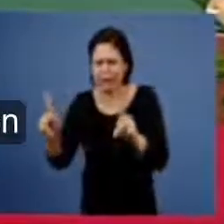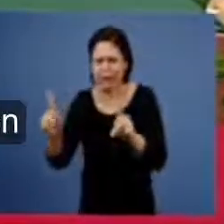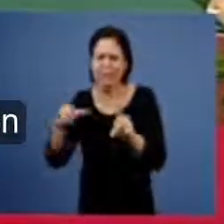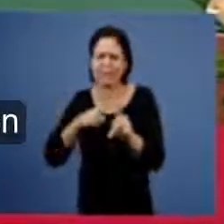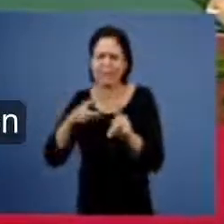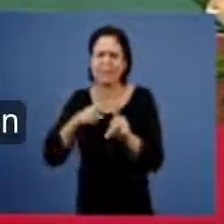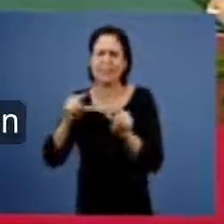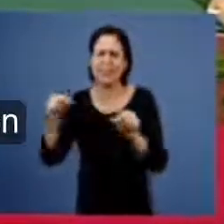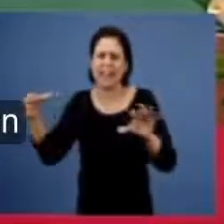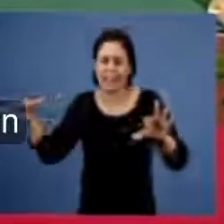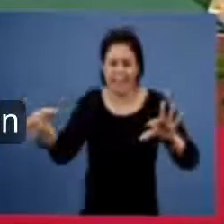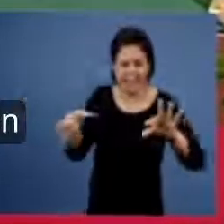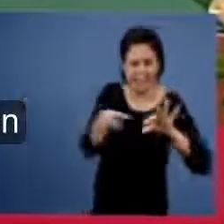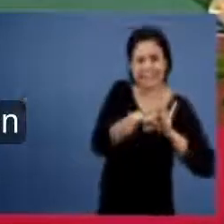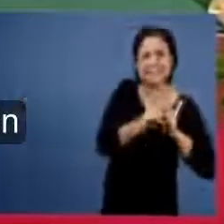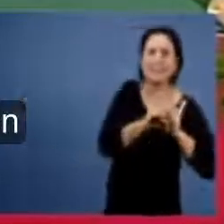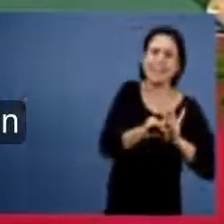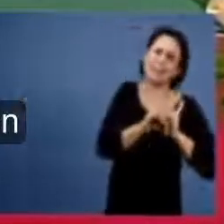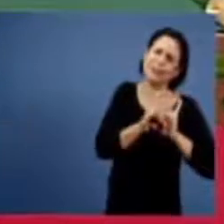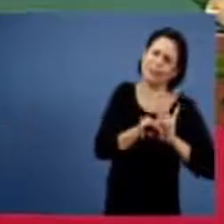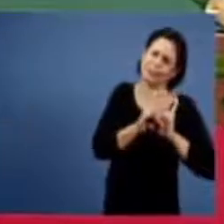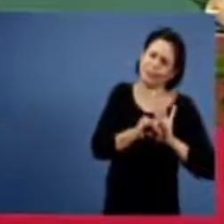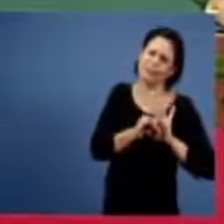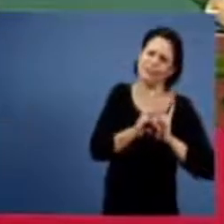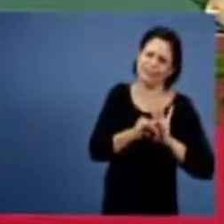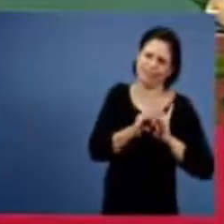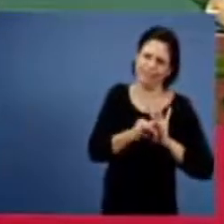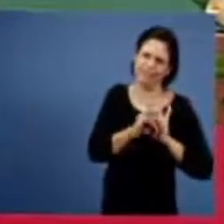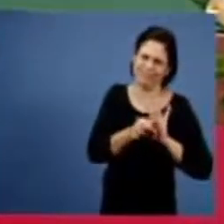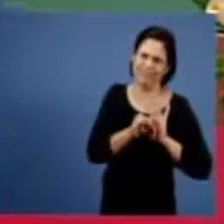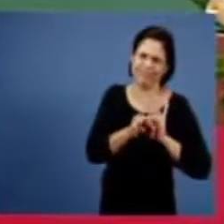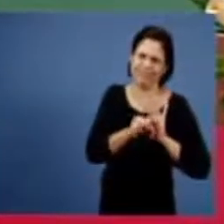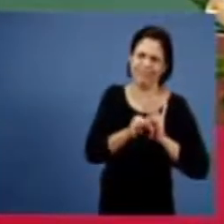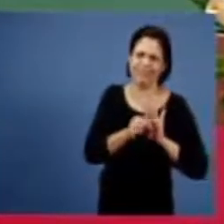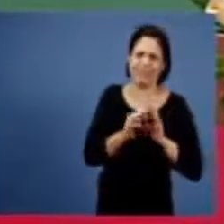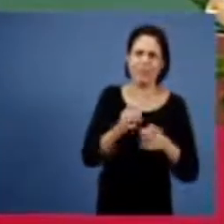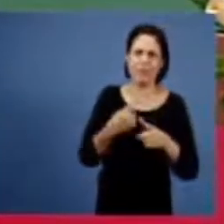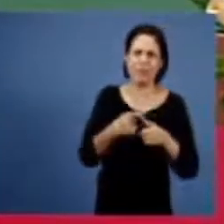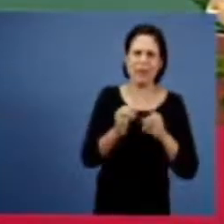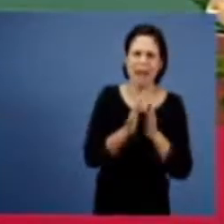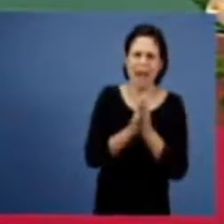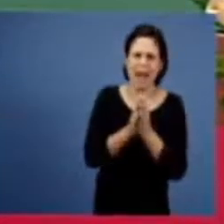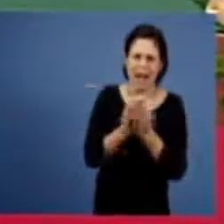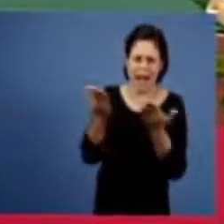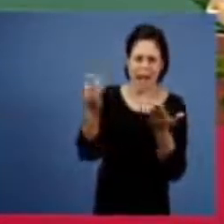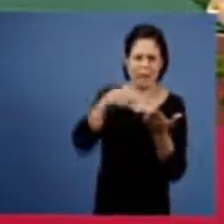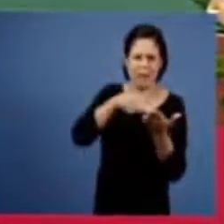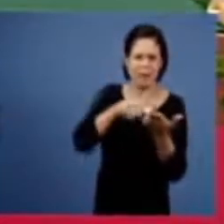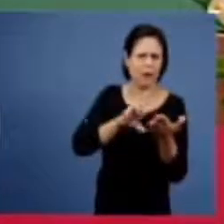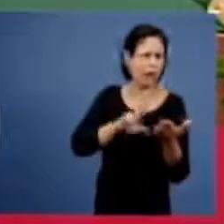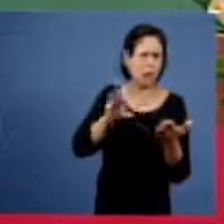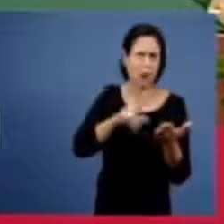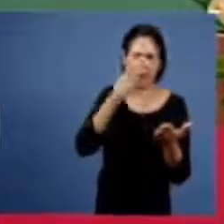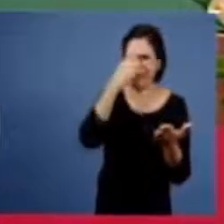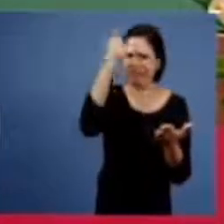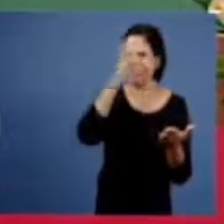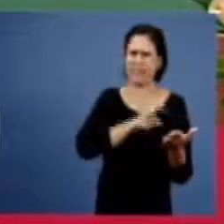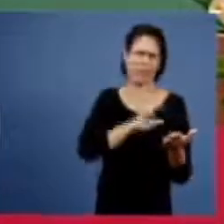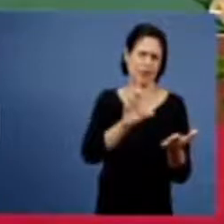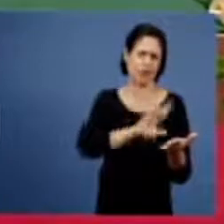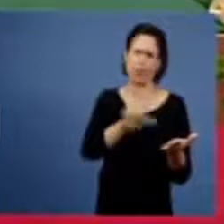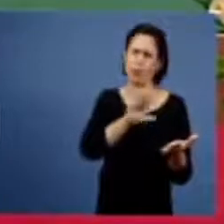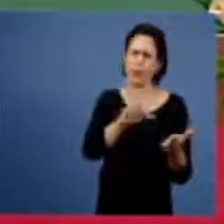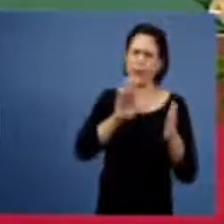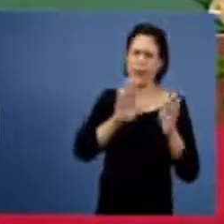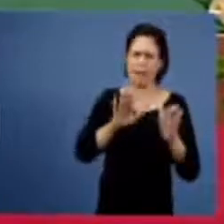existe textos bíblicos para fazer religião mas existe um conjunto um ensino onde o Espírito